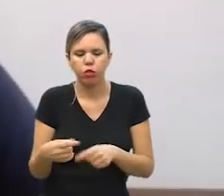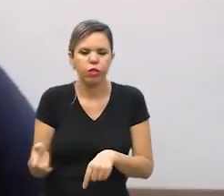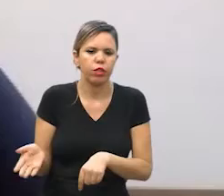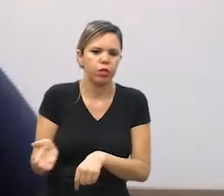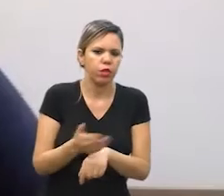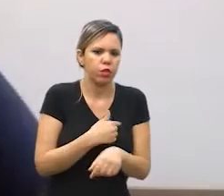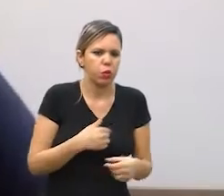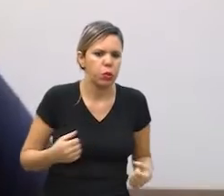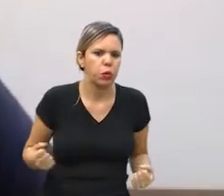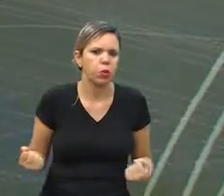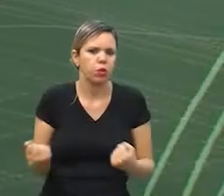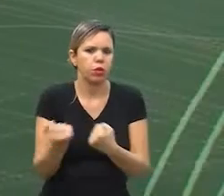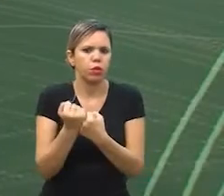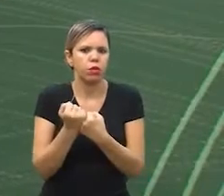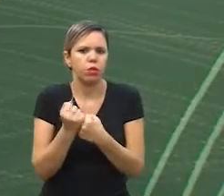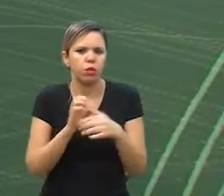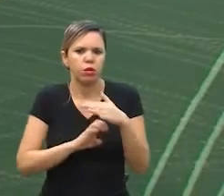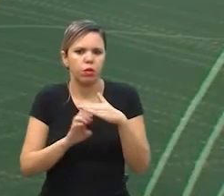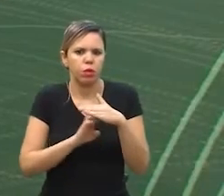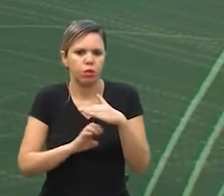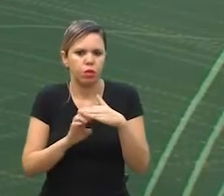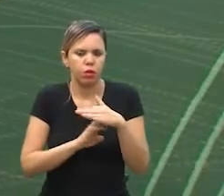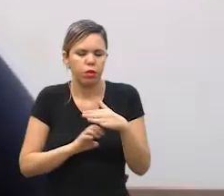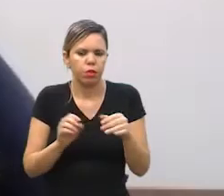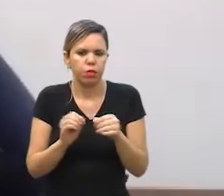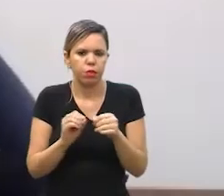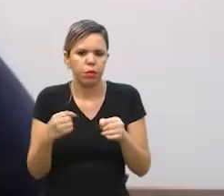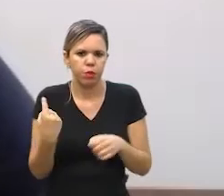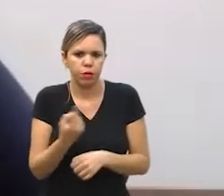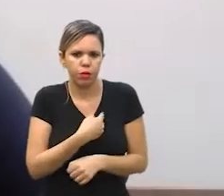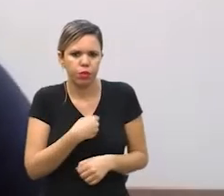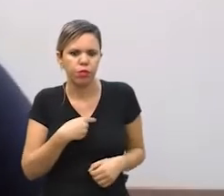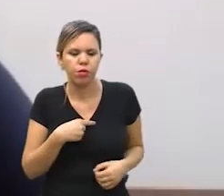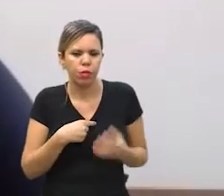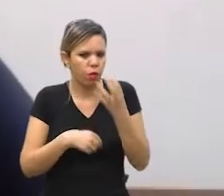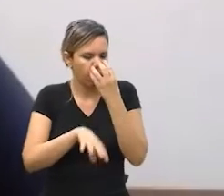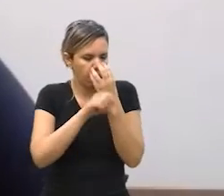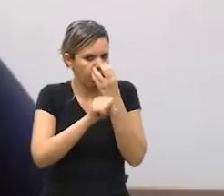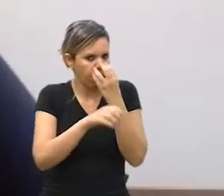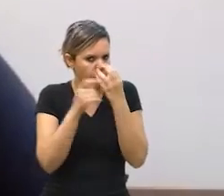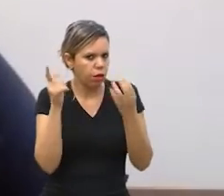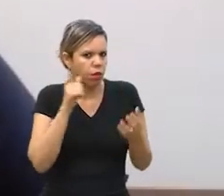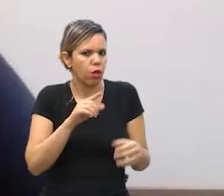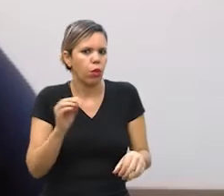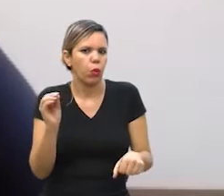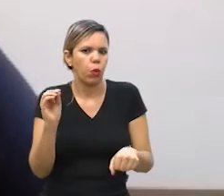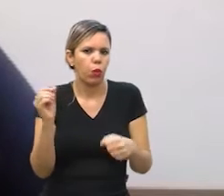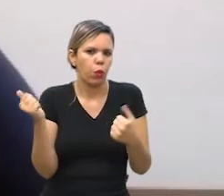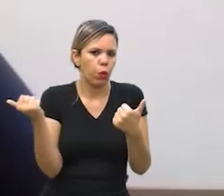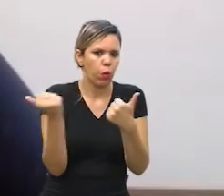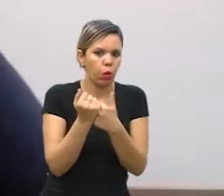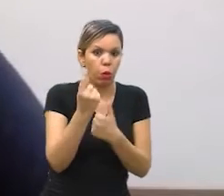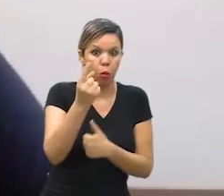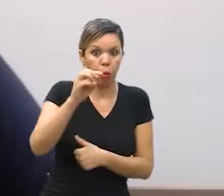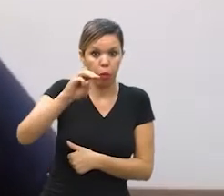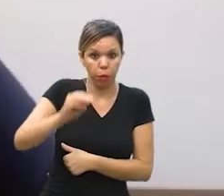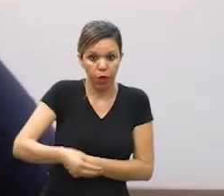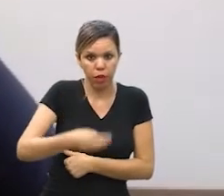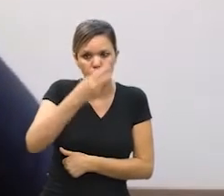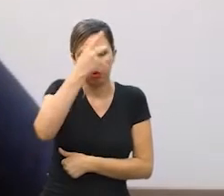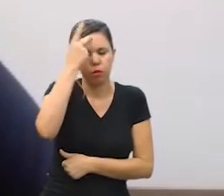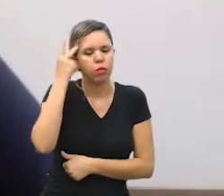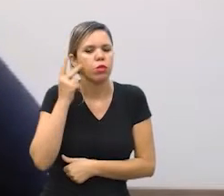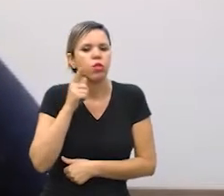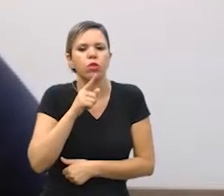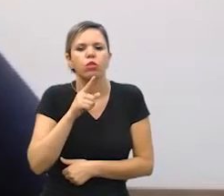muito cedo com o apoio das empresas a Rocha fez um apoio para nós com oxímetros a gente conseguiu cobrir uma área de um milhão de pessoas que a gente